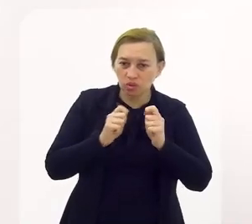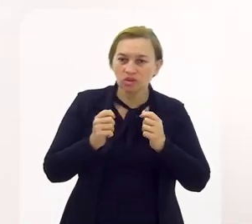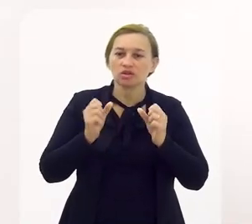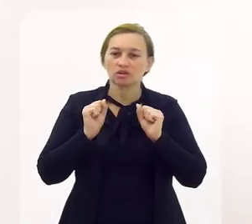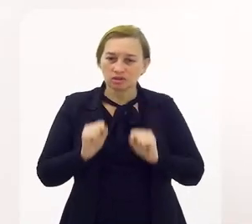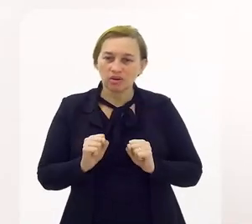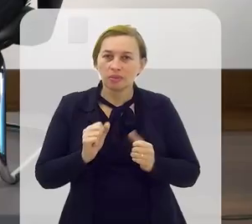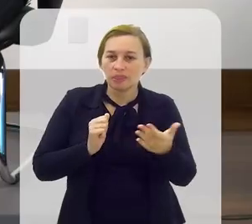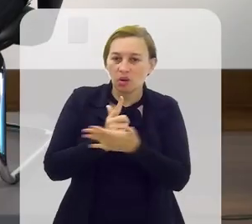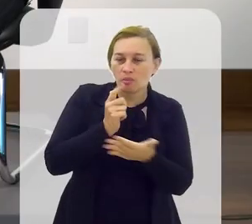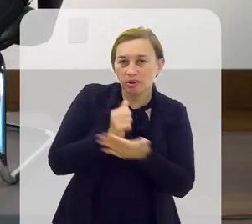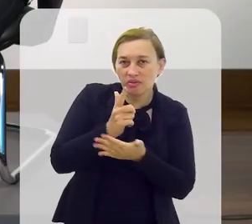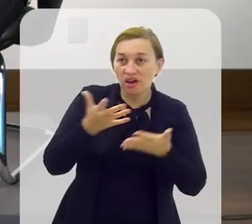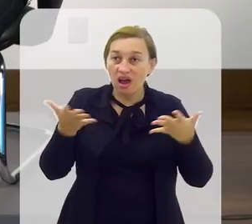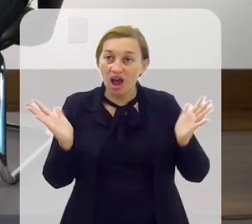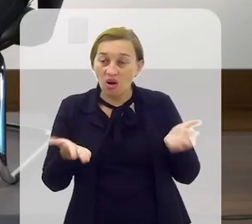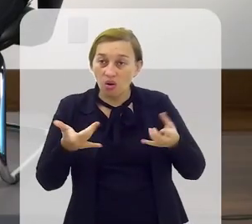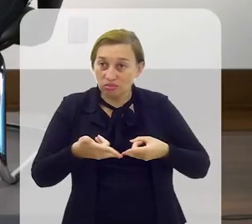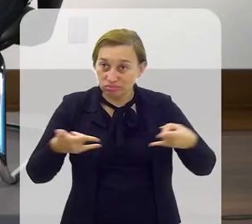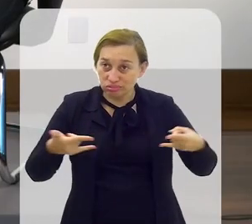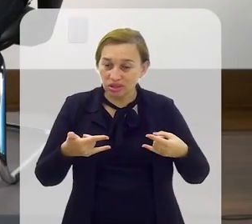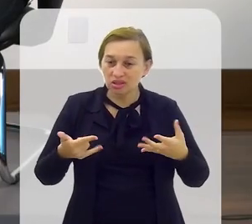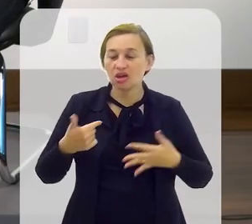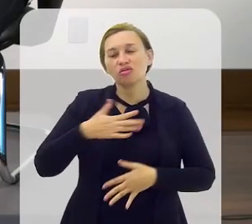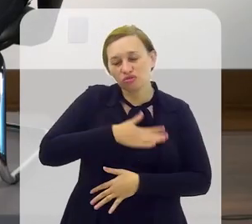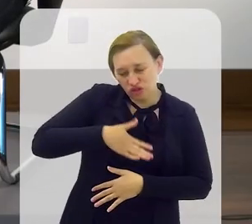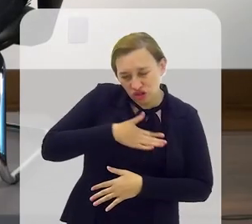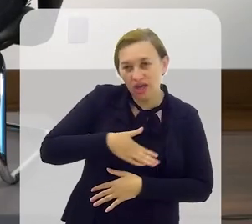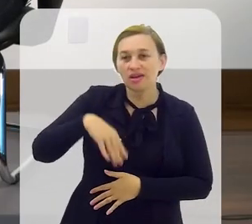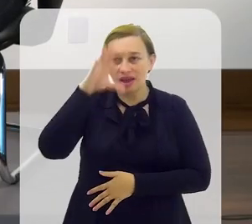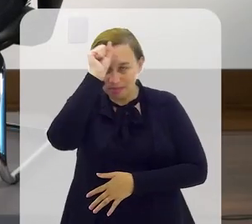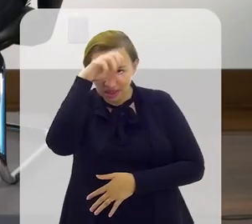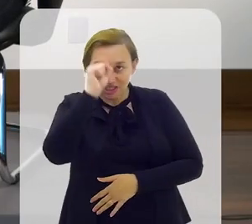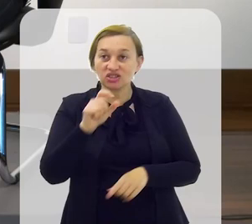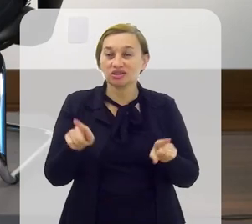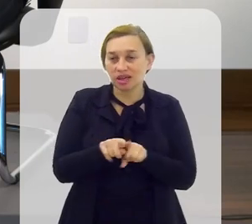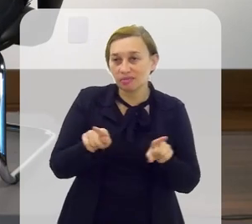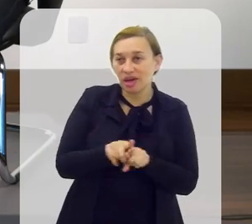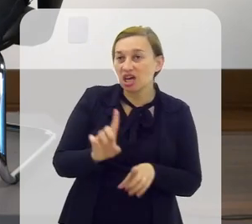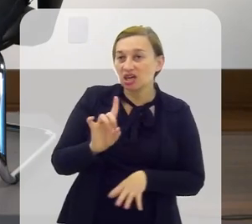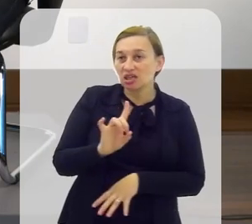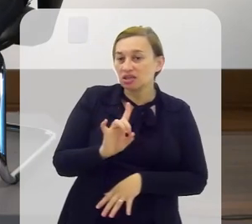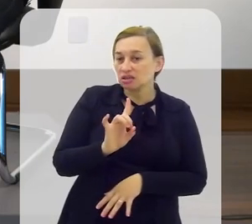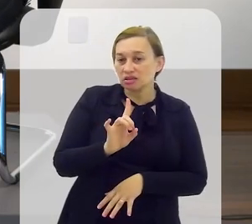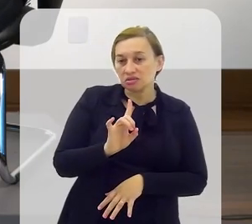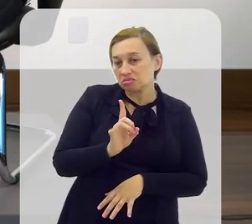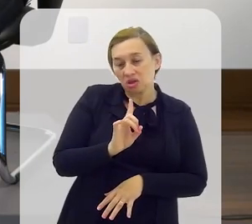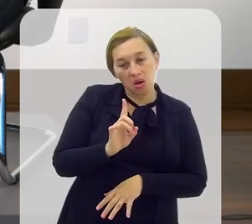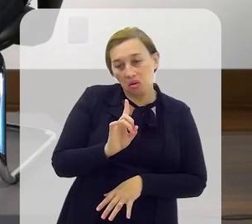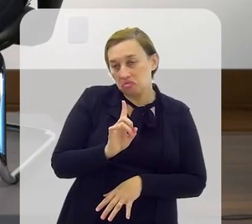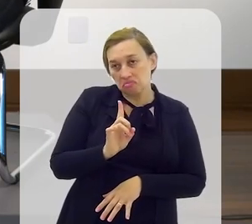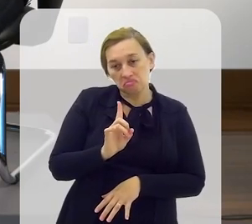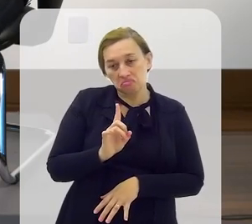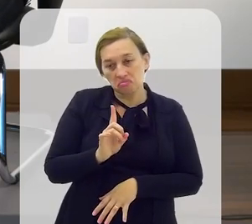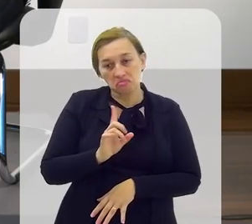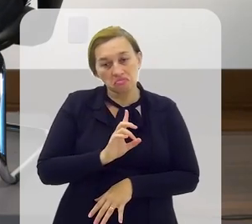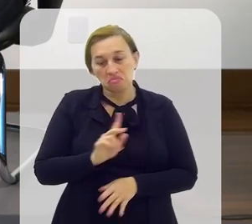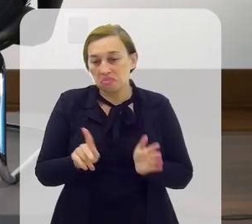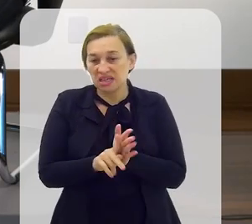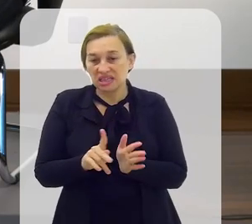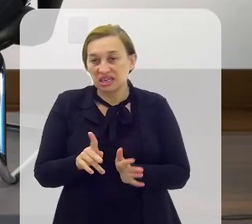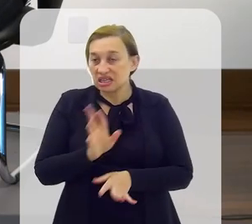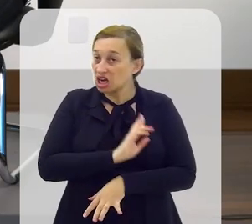Oi? Você gostou muito? Gostei Não só gostei Aprendi Ah, que ótimo Apesar de não ser a minha religião